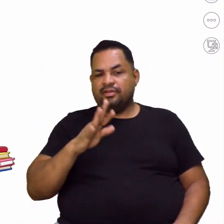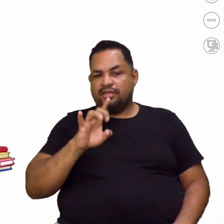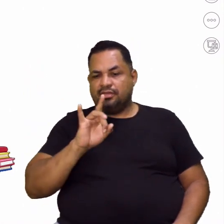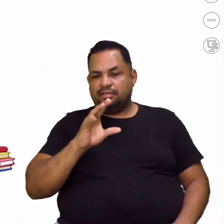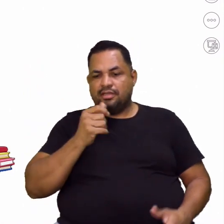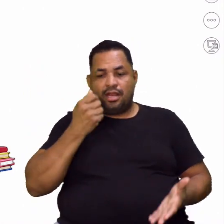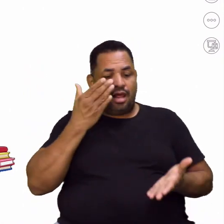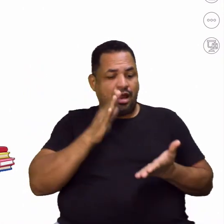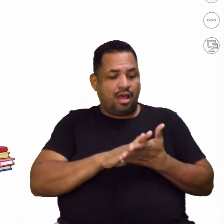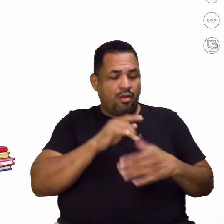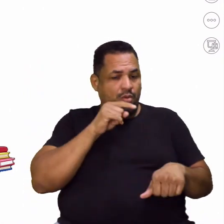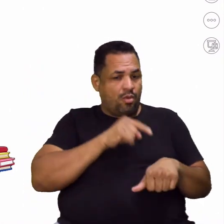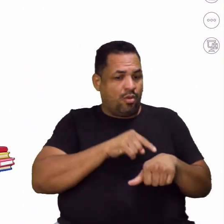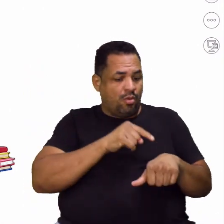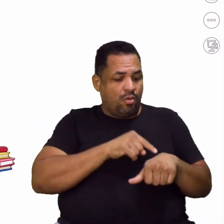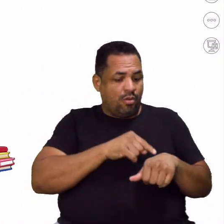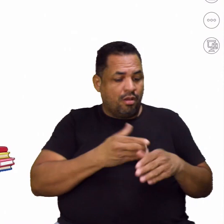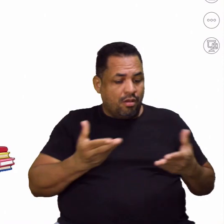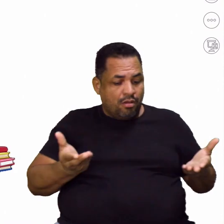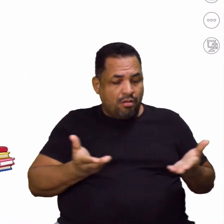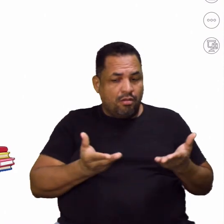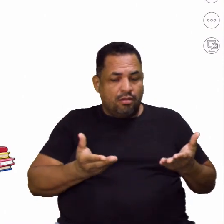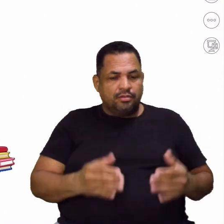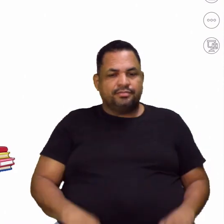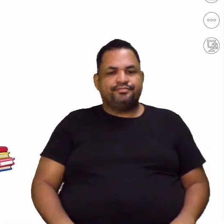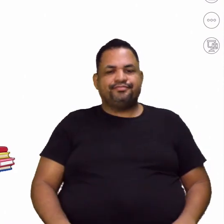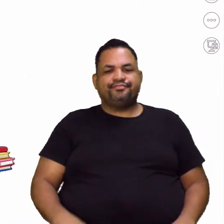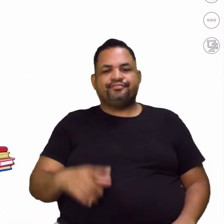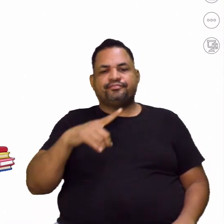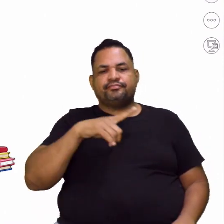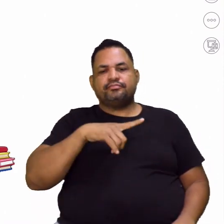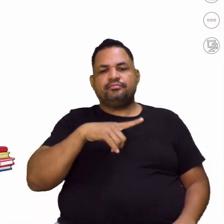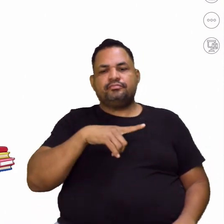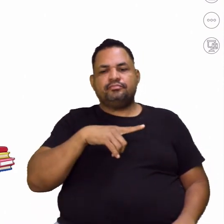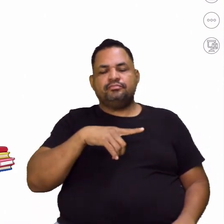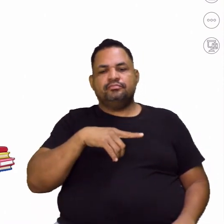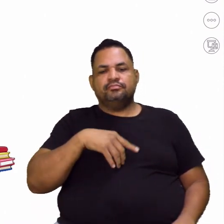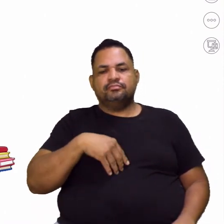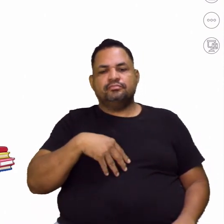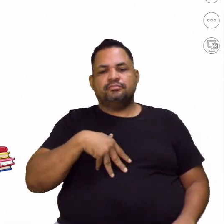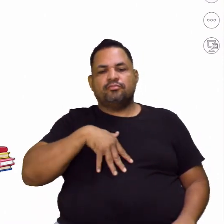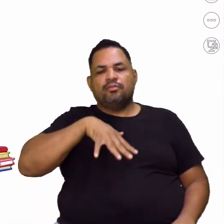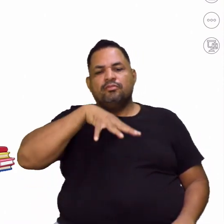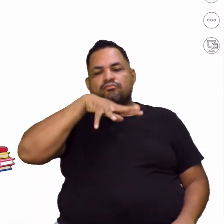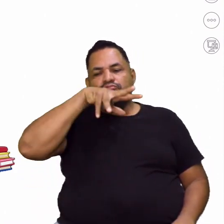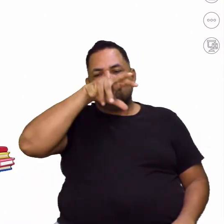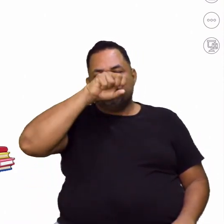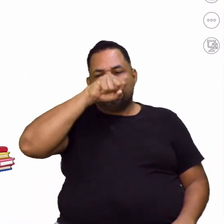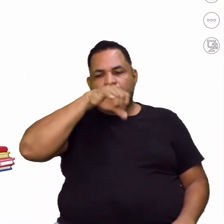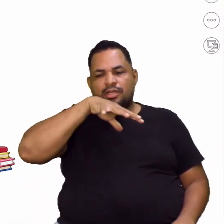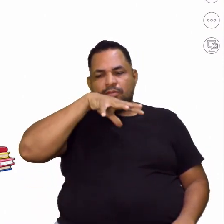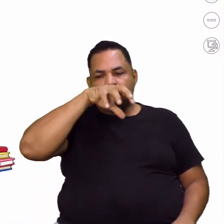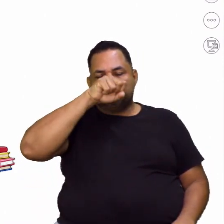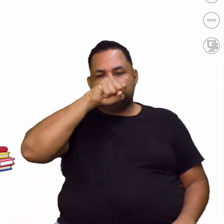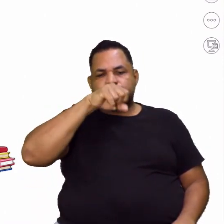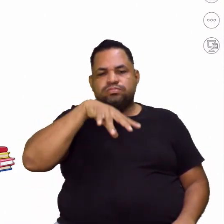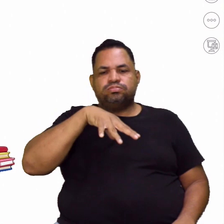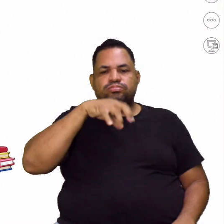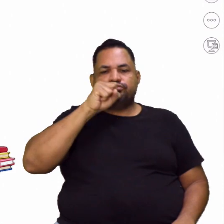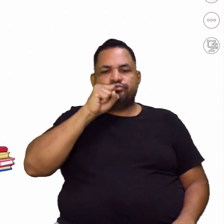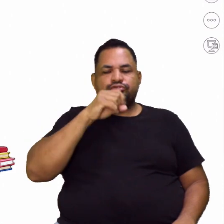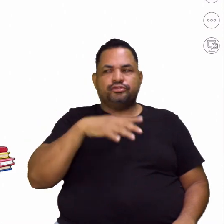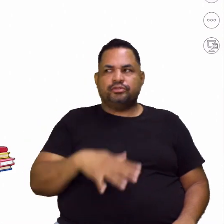alguém flagra alguém. E tem a questão da flagrante. Aqui é a